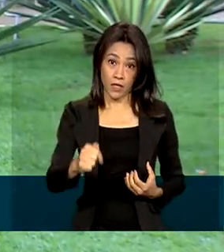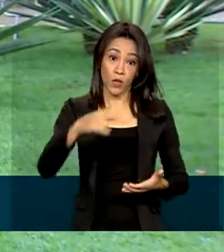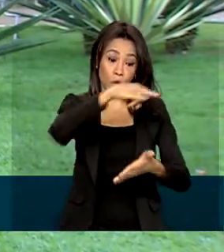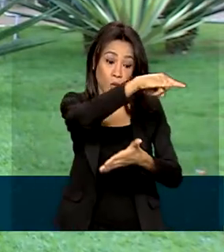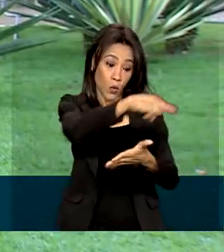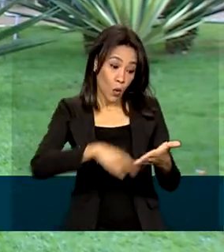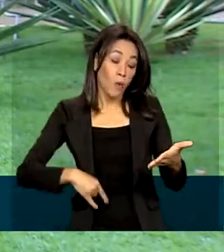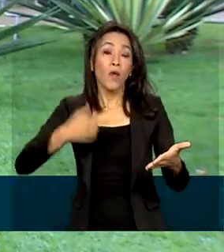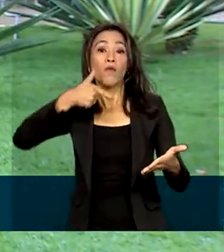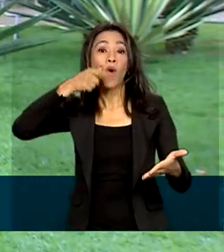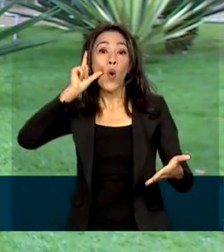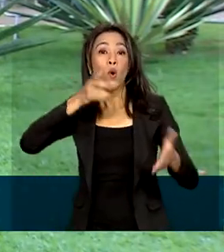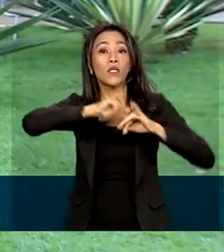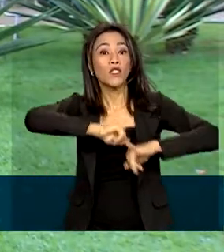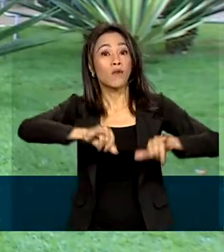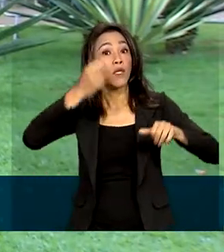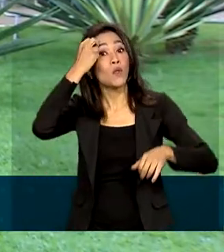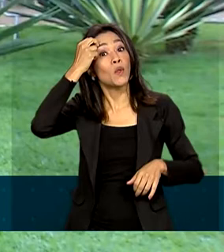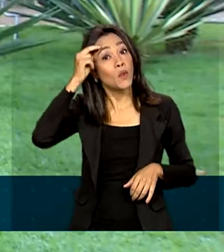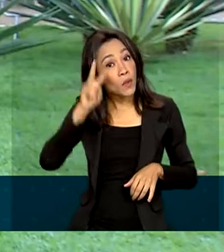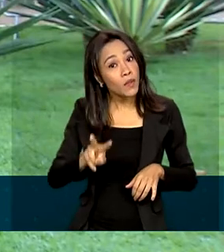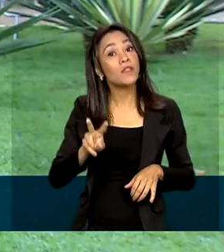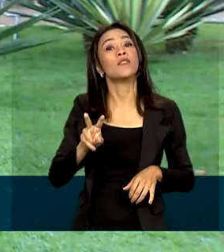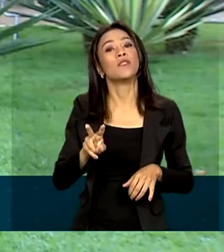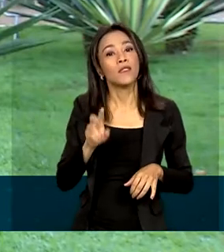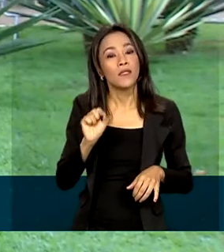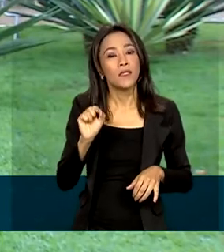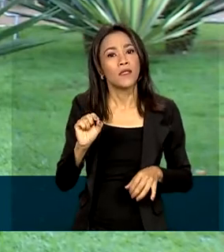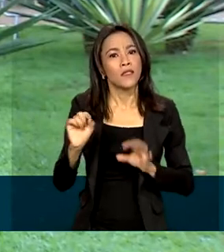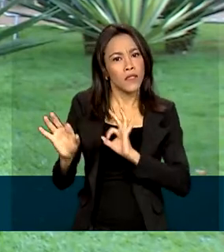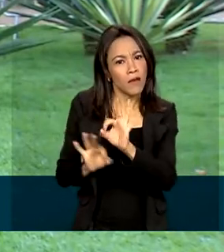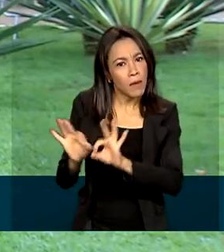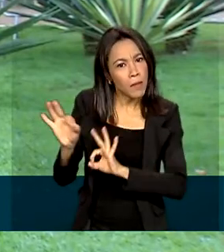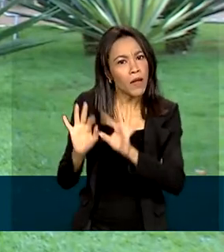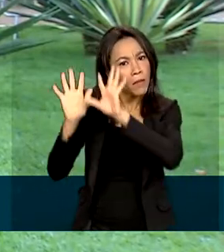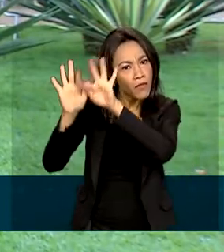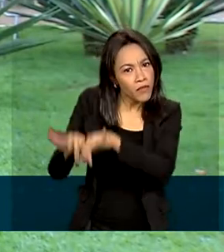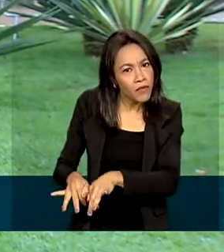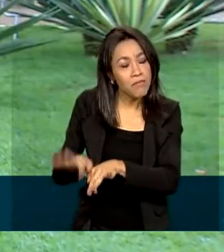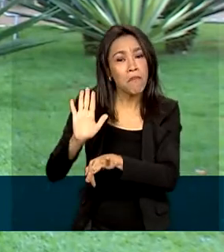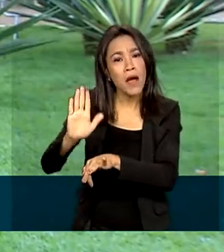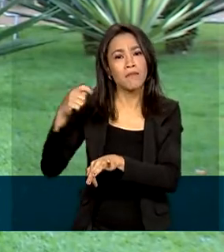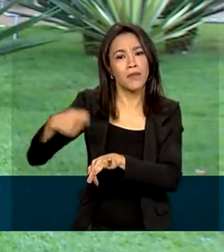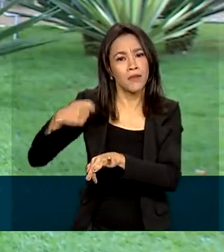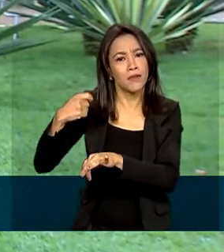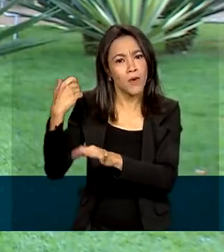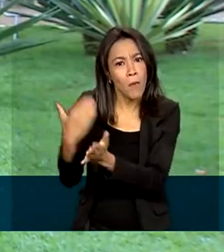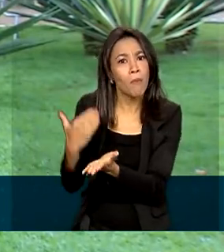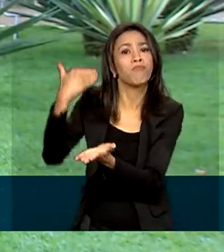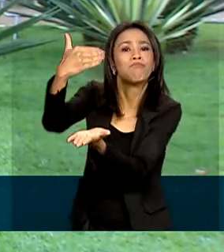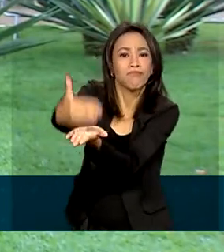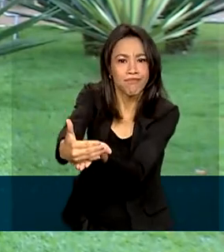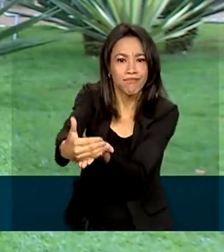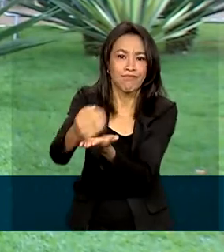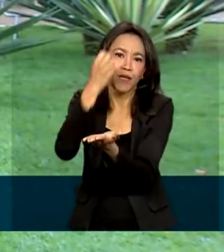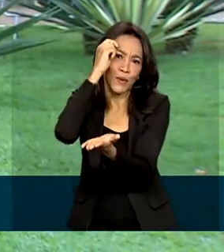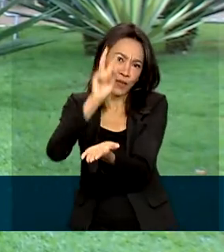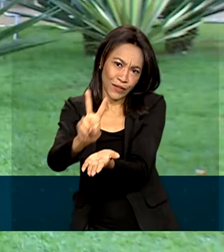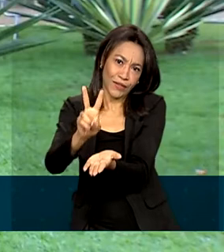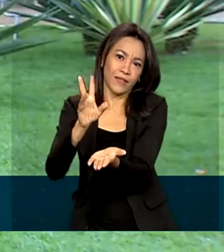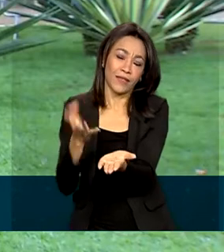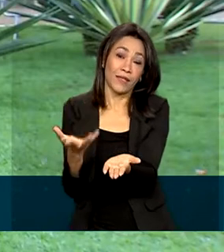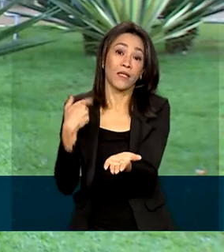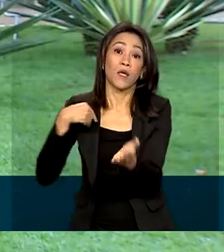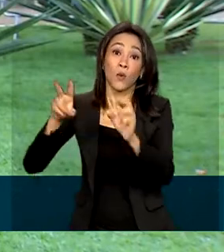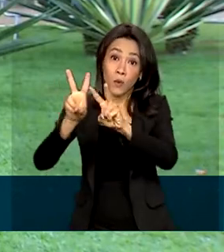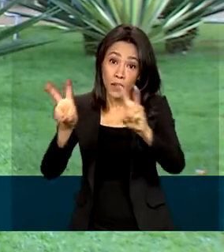divulgado ontem, dois dias após a data prevista para o encerramento da conferência, que precisou ser prorrogada. Sem avançar no tema,